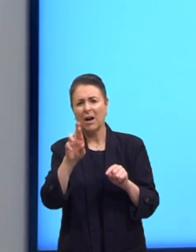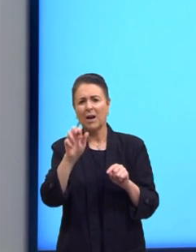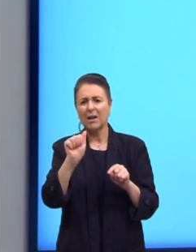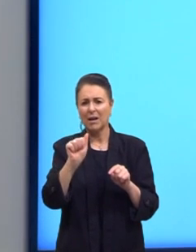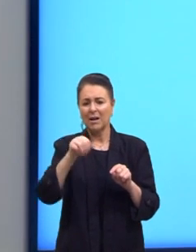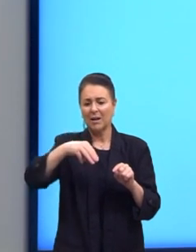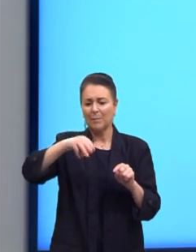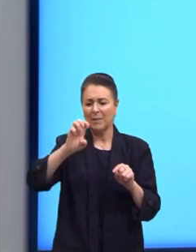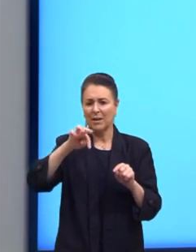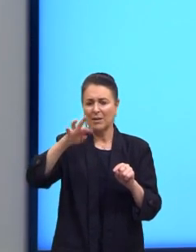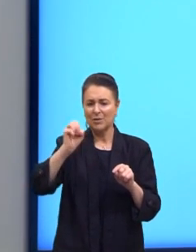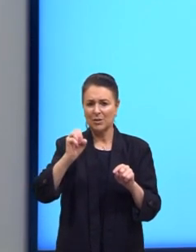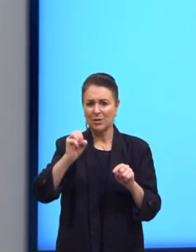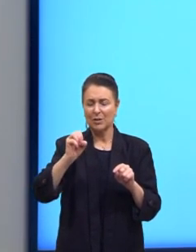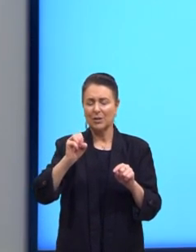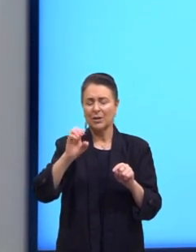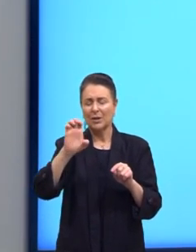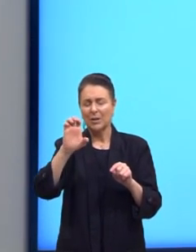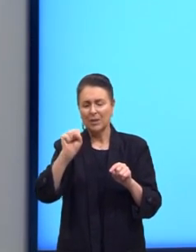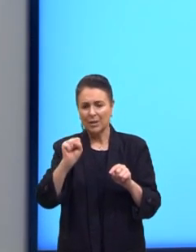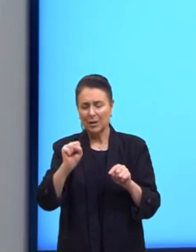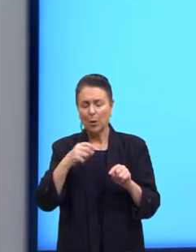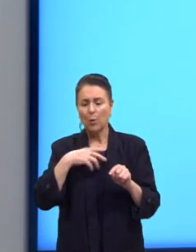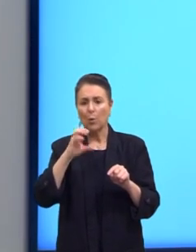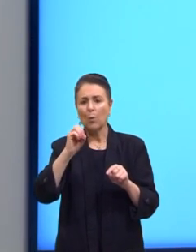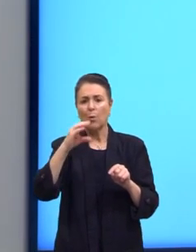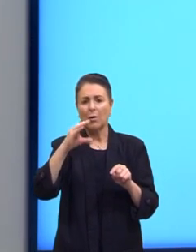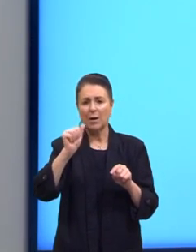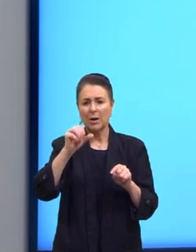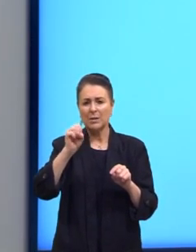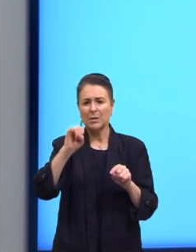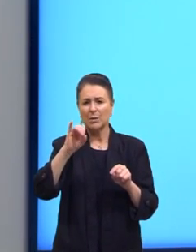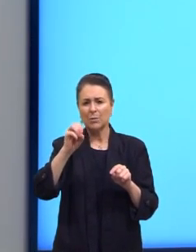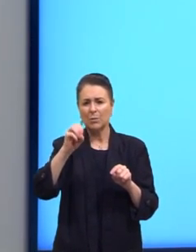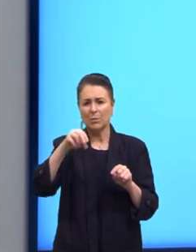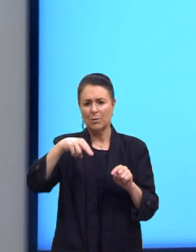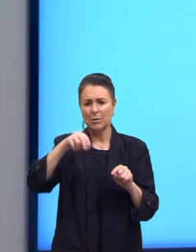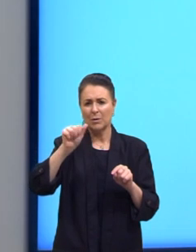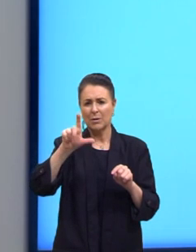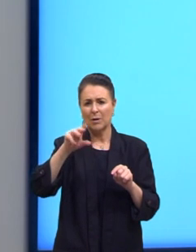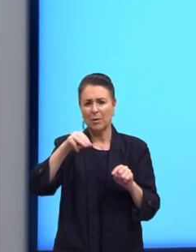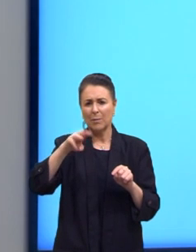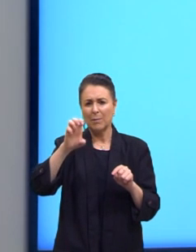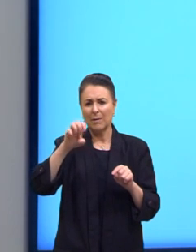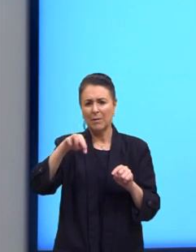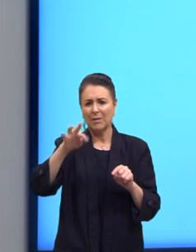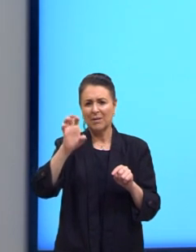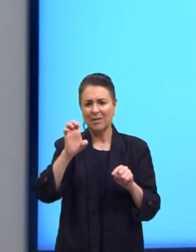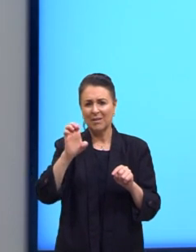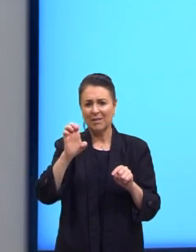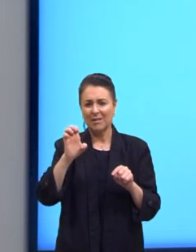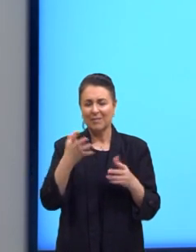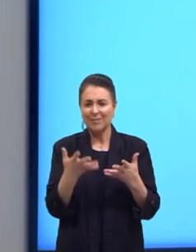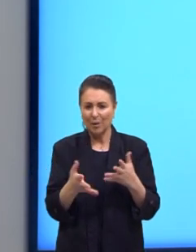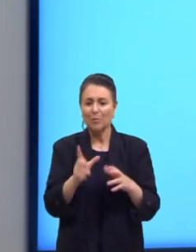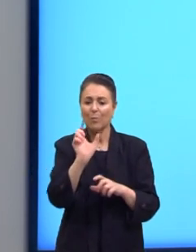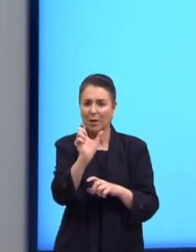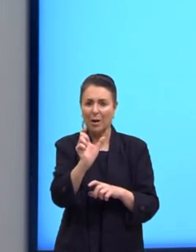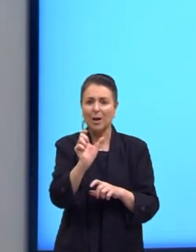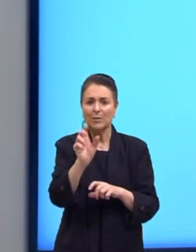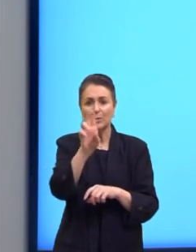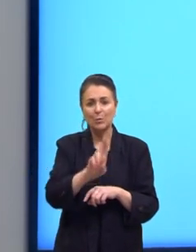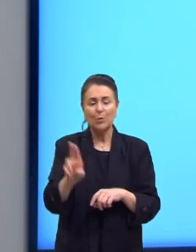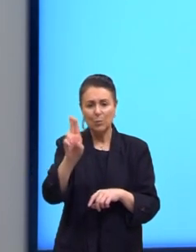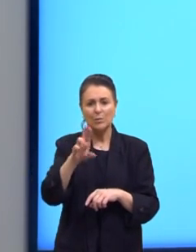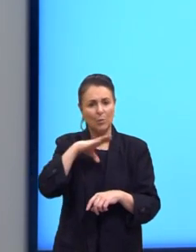um ocasionalmente. Mas são palavras que a gente não usa dentro da língua portuguesa, né? Com muita frequência. Raramente até vai. Mas olha